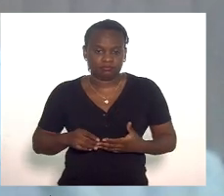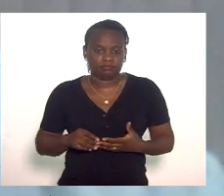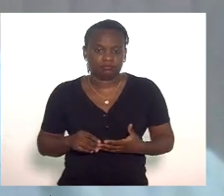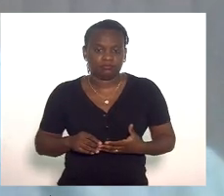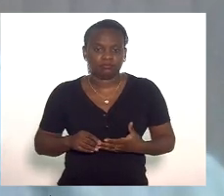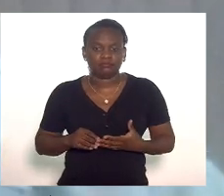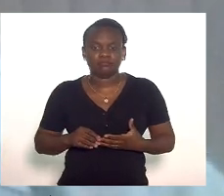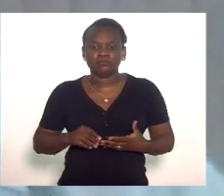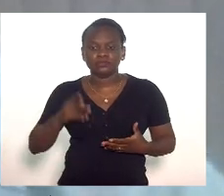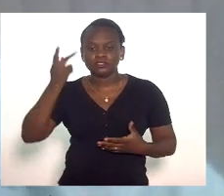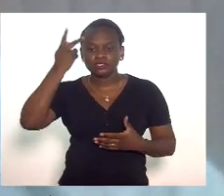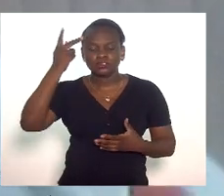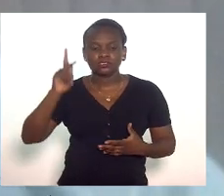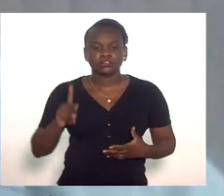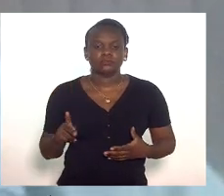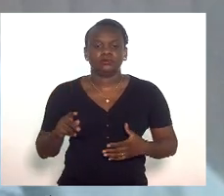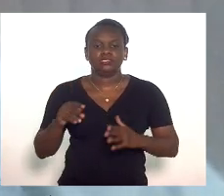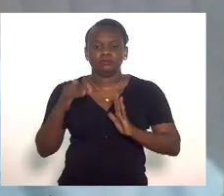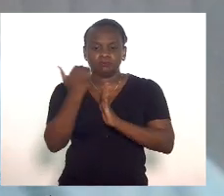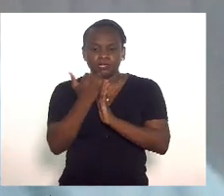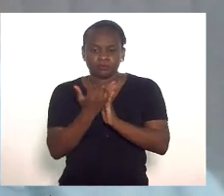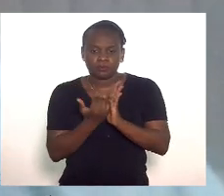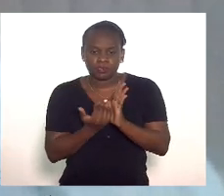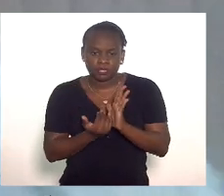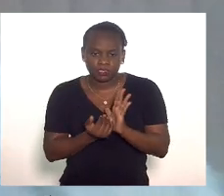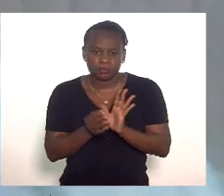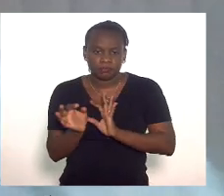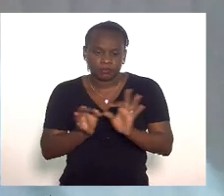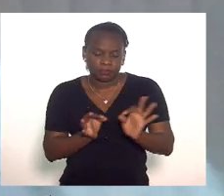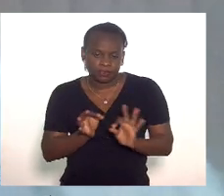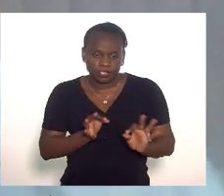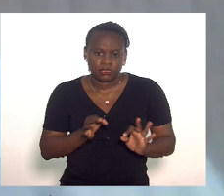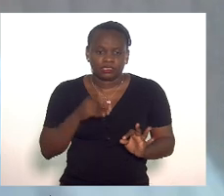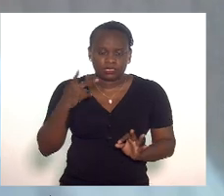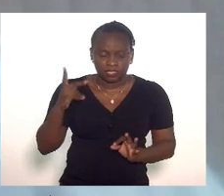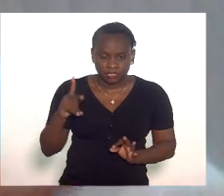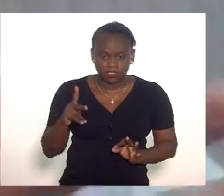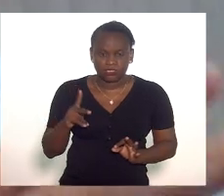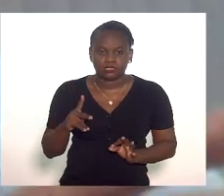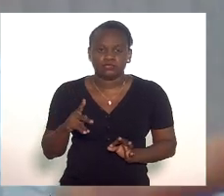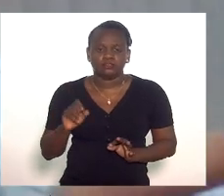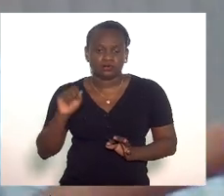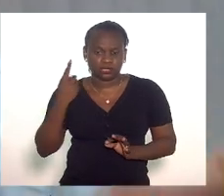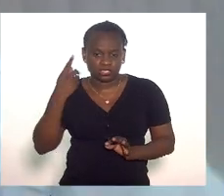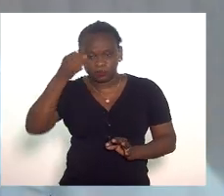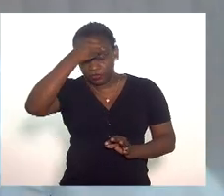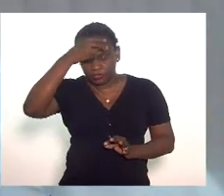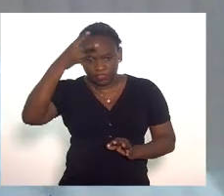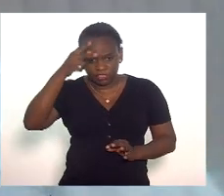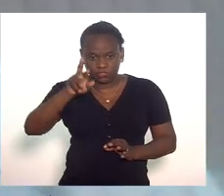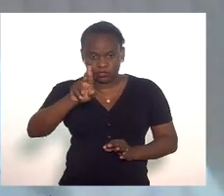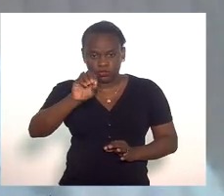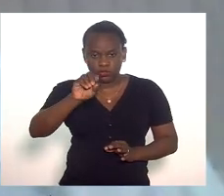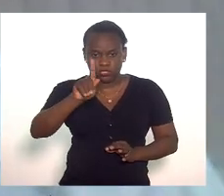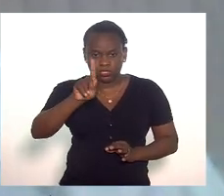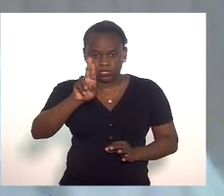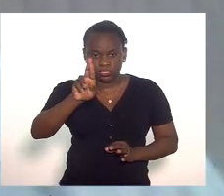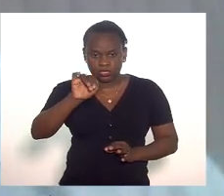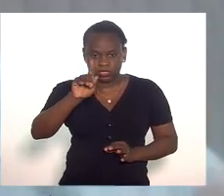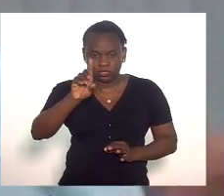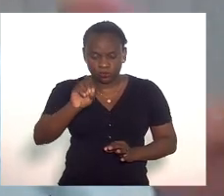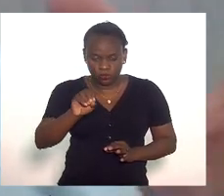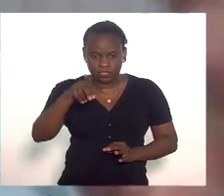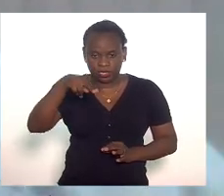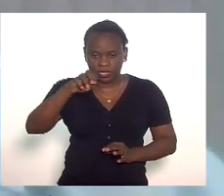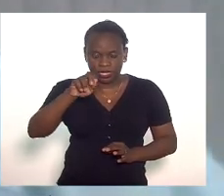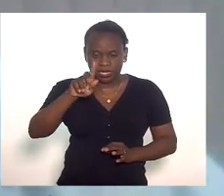com relação às medidas que estavam sendo tomadas pelo ex-prefeito Rodrigo Neves quem